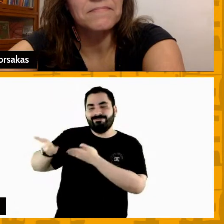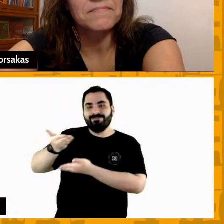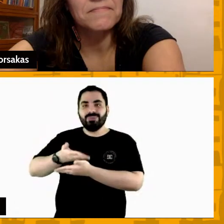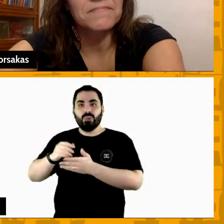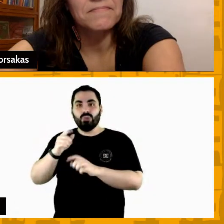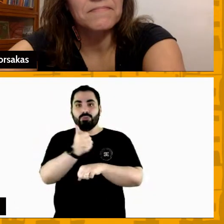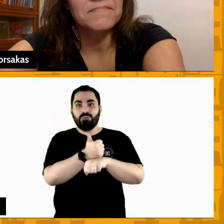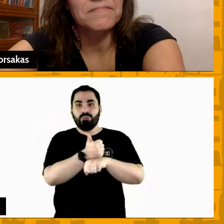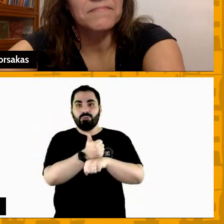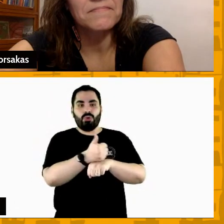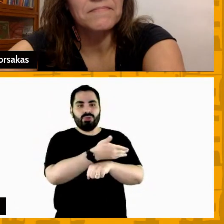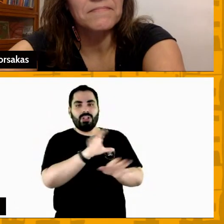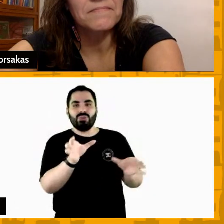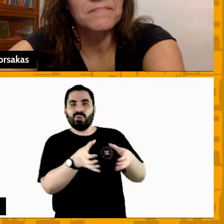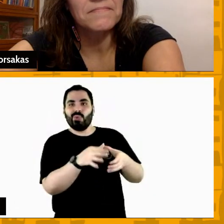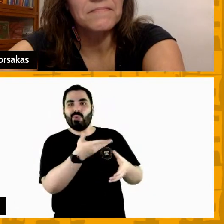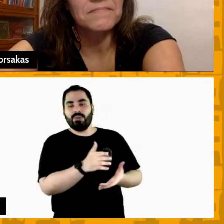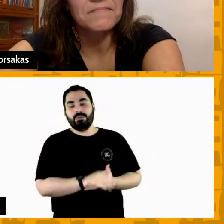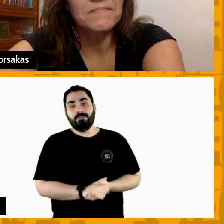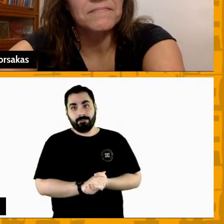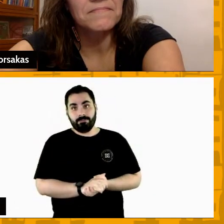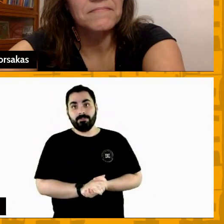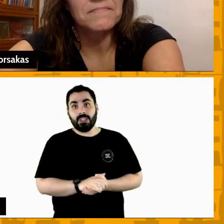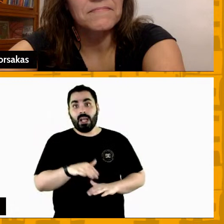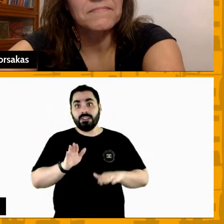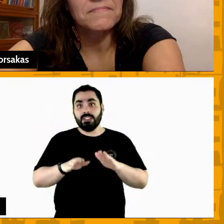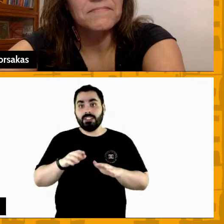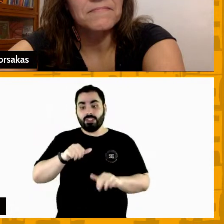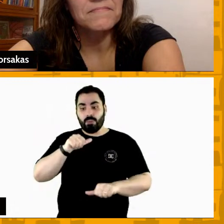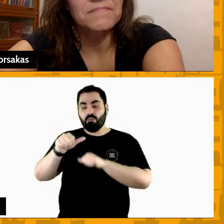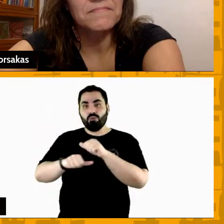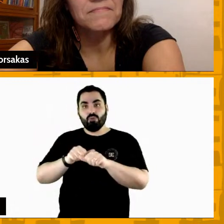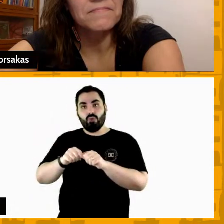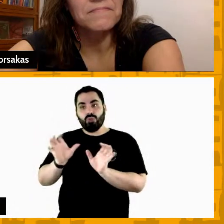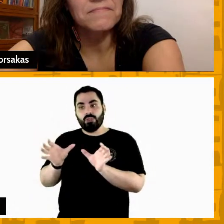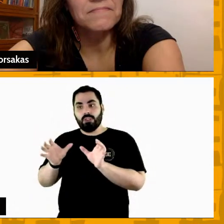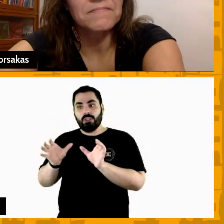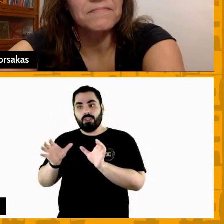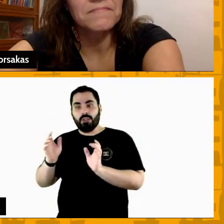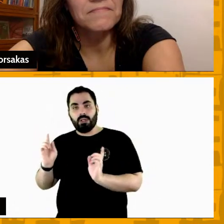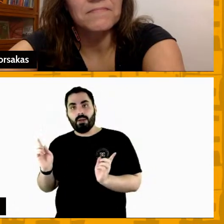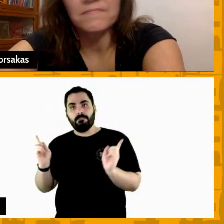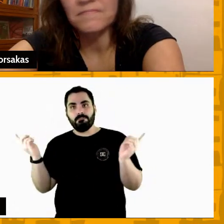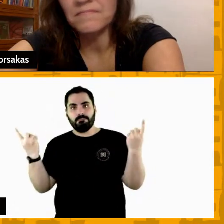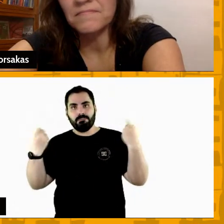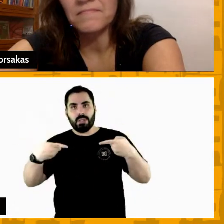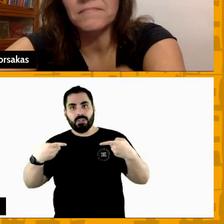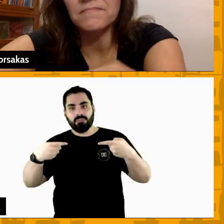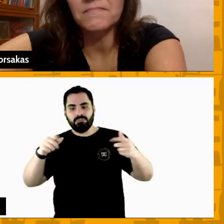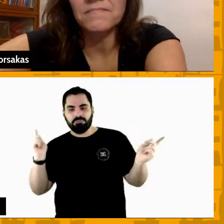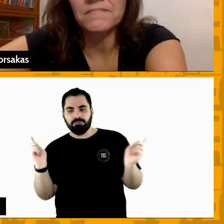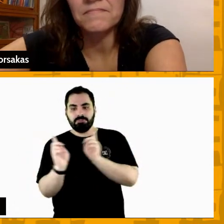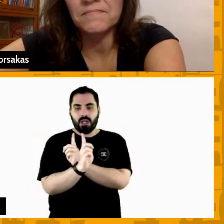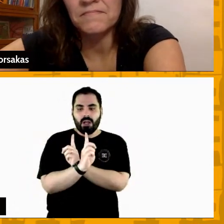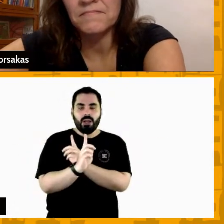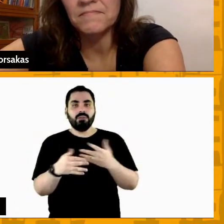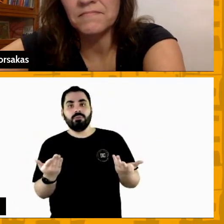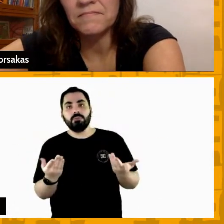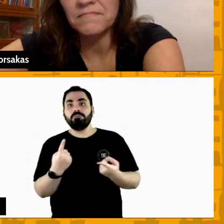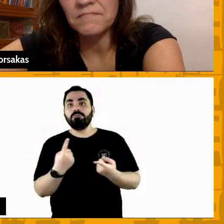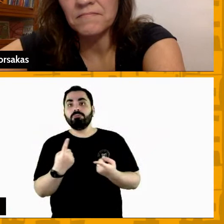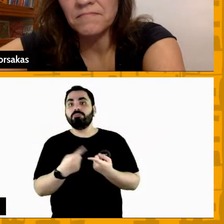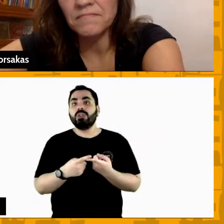às vezes a gente troca uma defesa porque o adversário para quebrar o ritmo do adversário às vezes a gente troca uma defesa